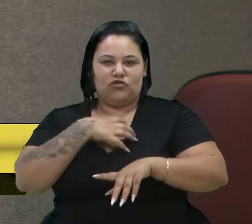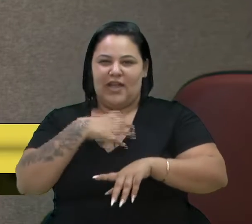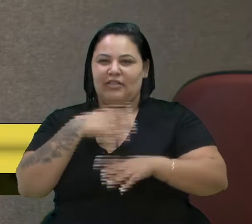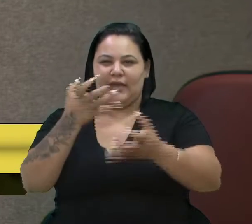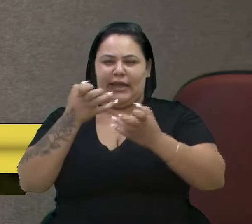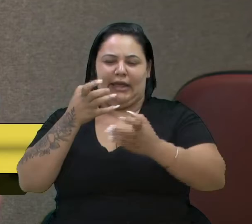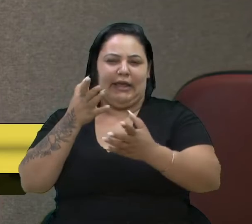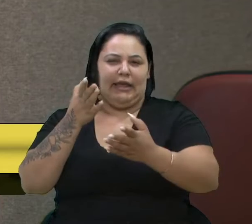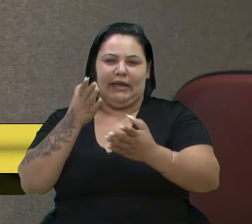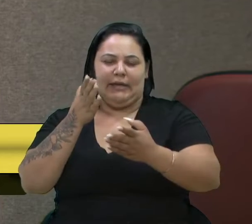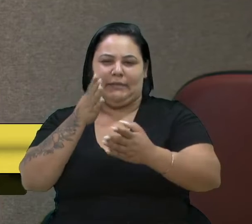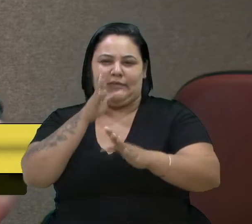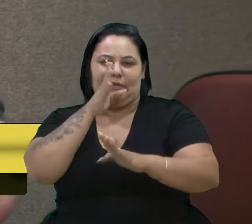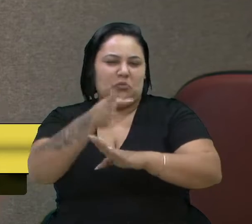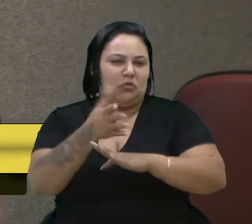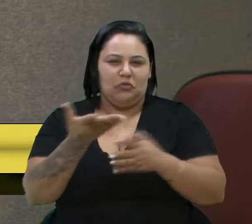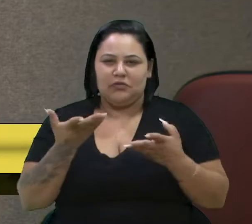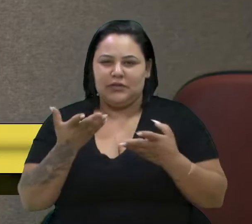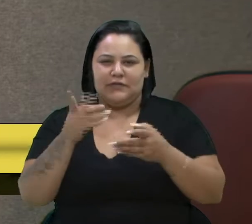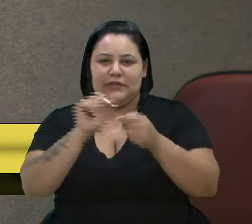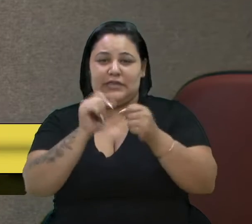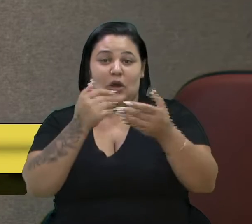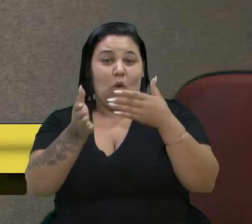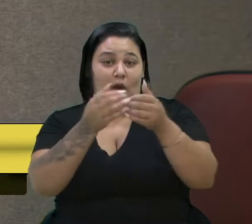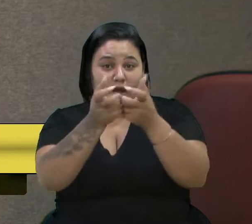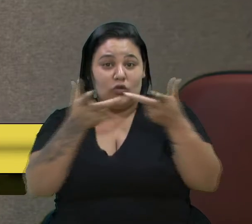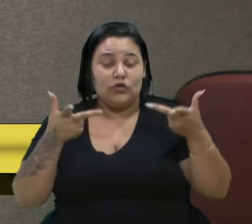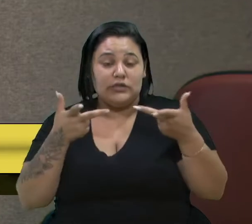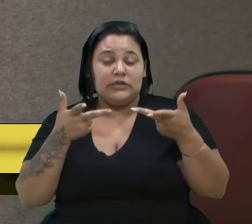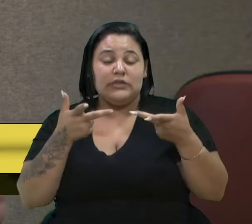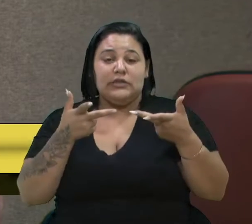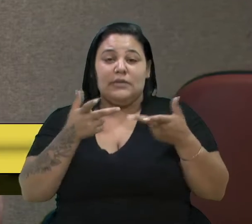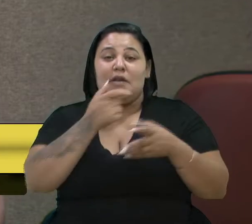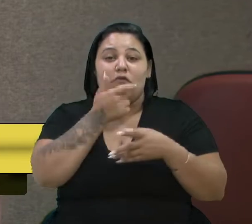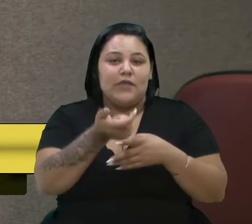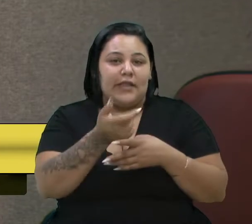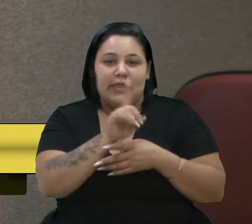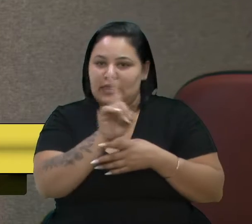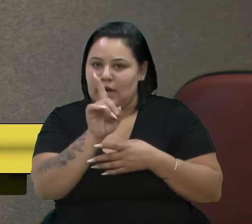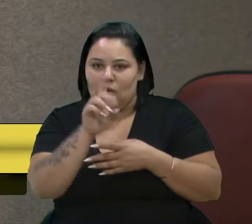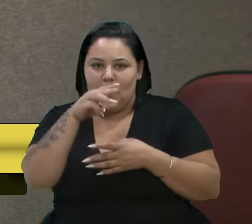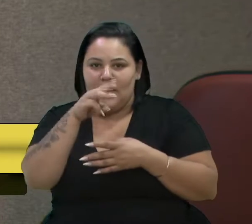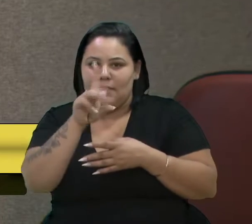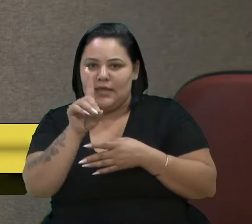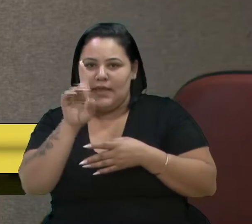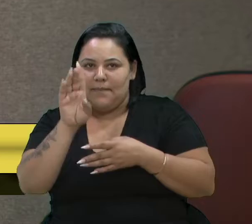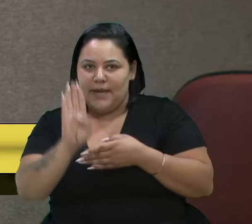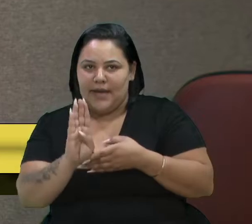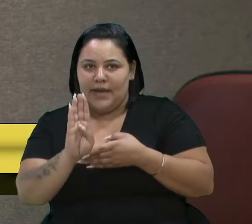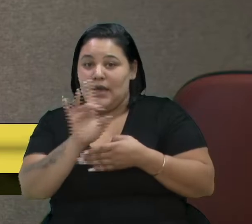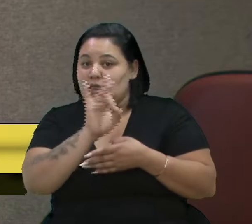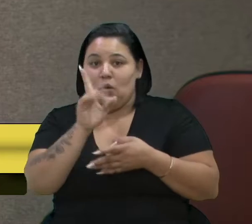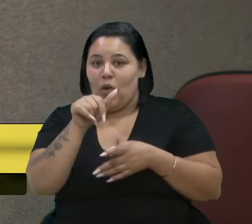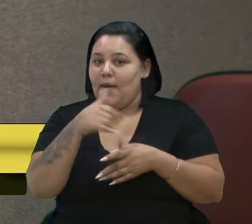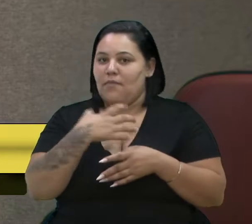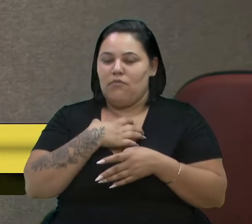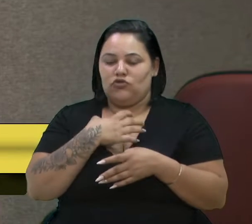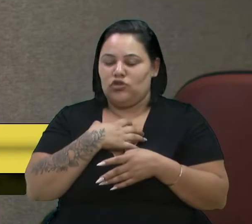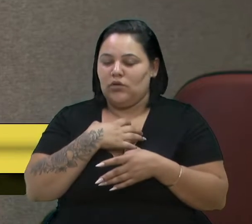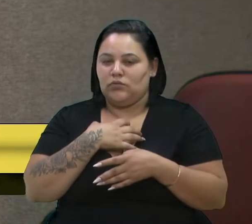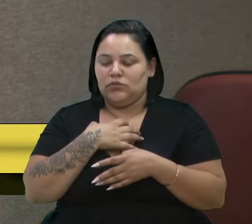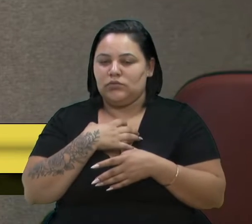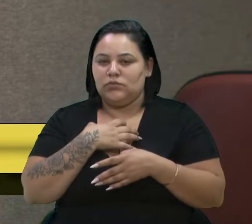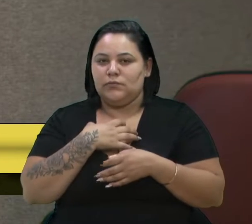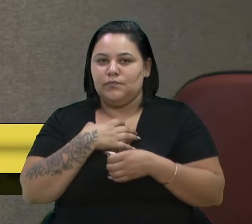enfim, fazer qualquer coisa que fosse depreciativo ao MDB, nunca foi a minha intenção de maneira nenhuma. Então,